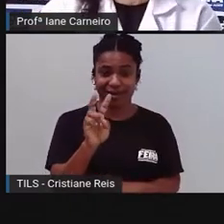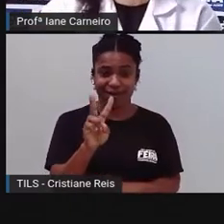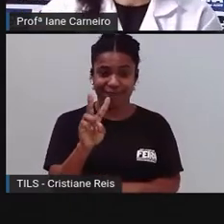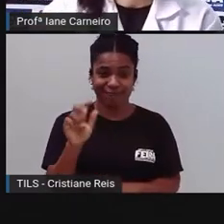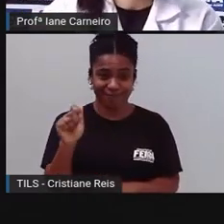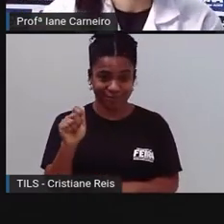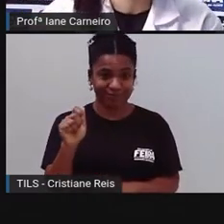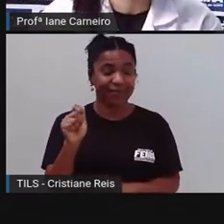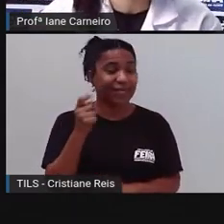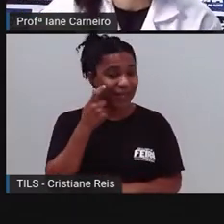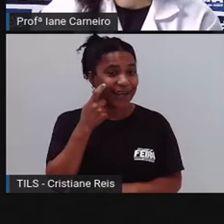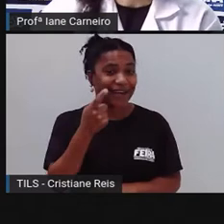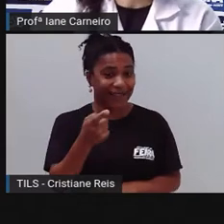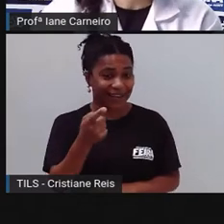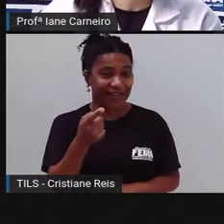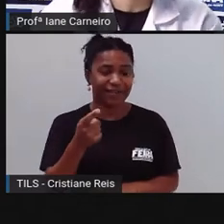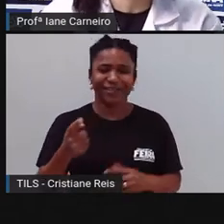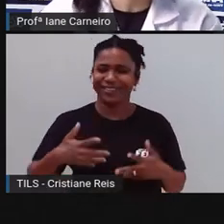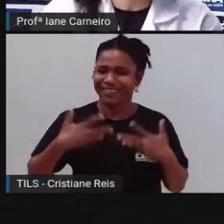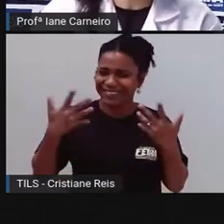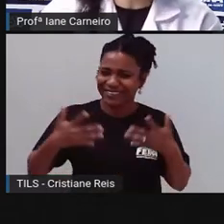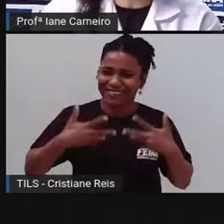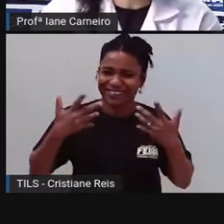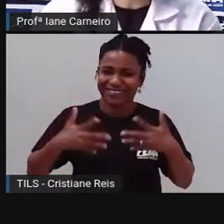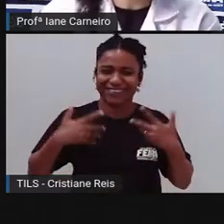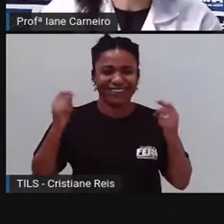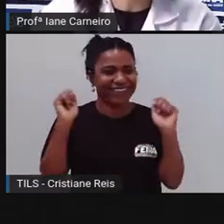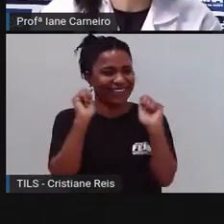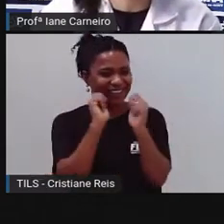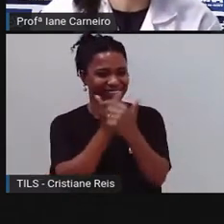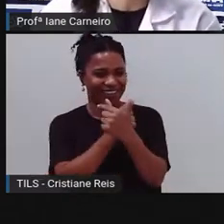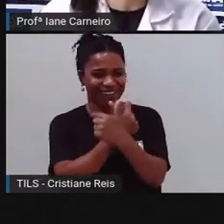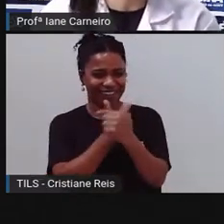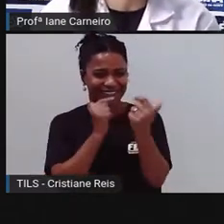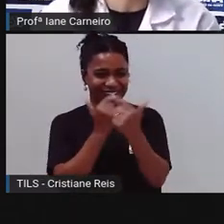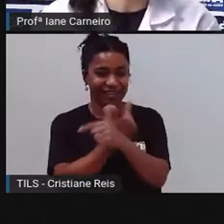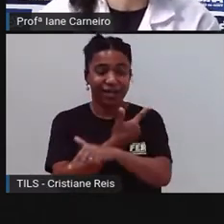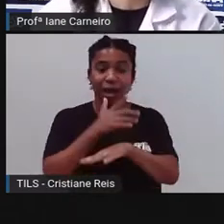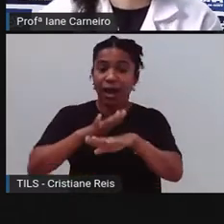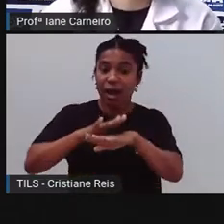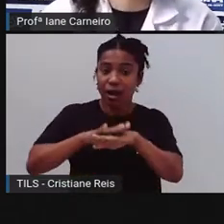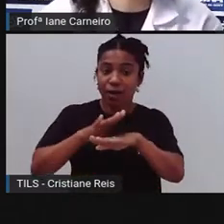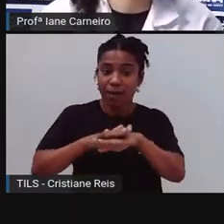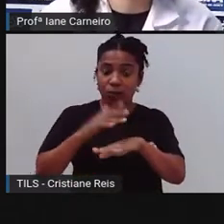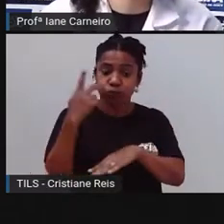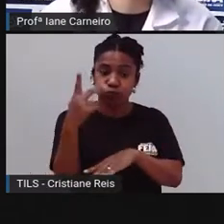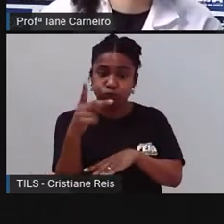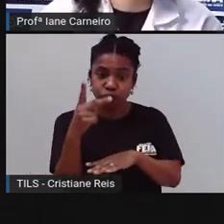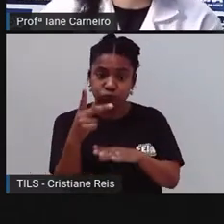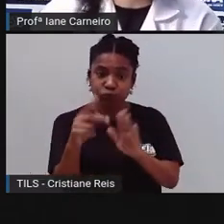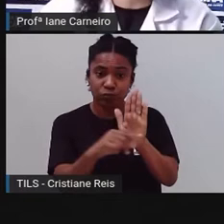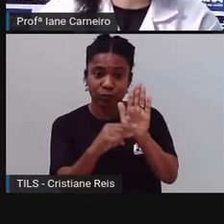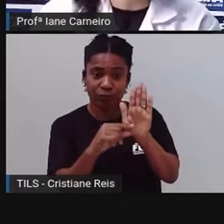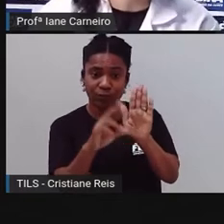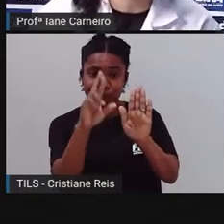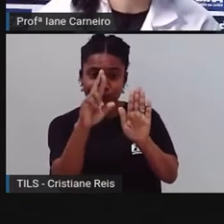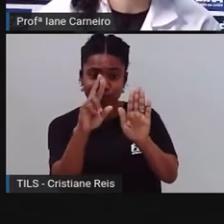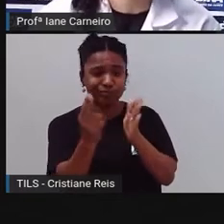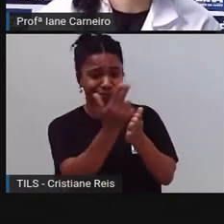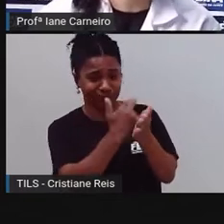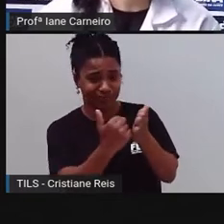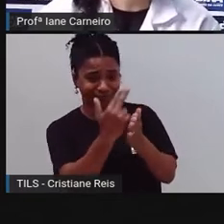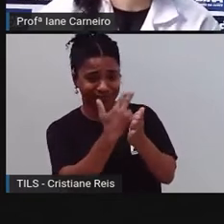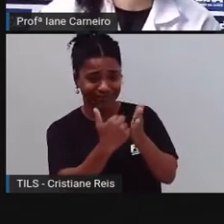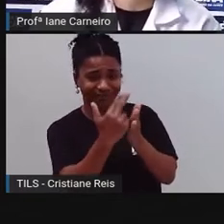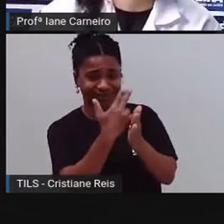né? Divertidos. E ela própria faz a ilustração dos livros dela, né? Então esse aqui, por exemplo, ela que fez, né?